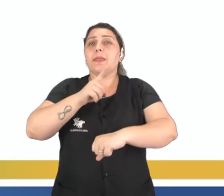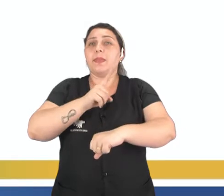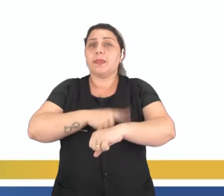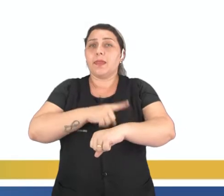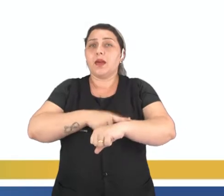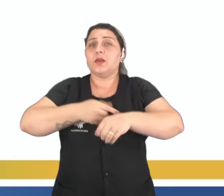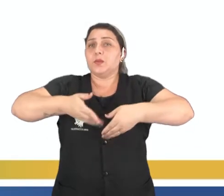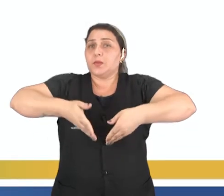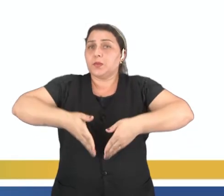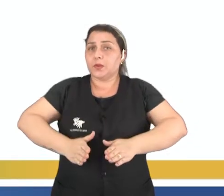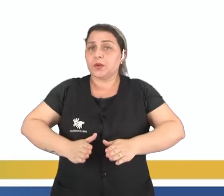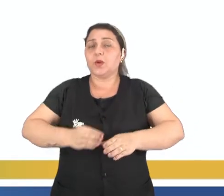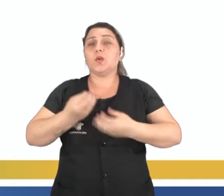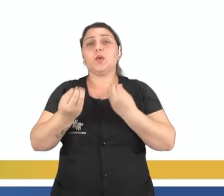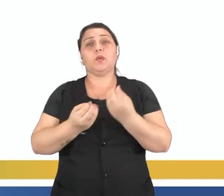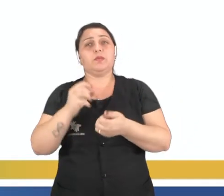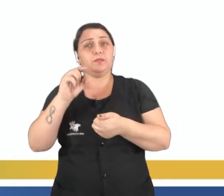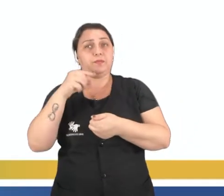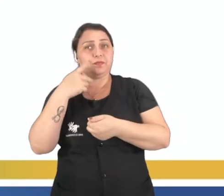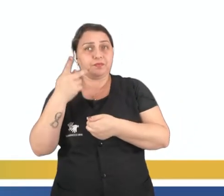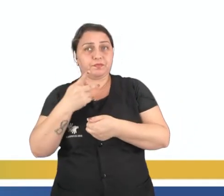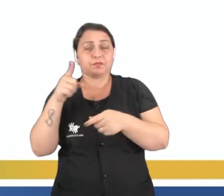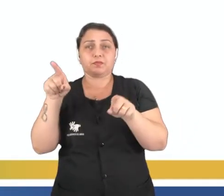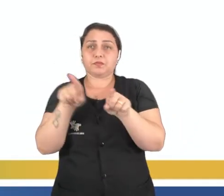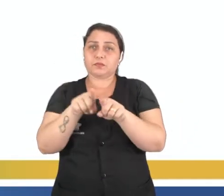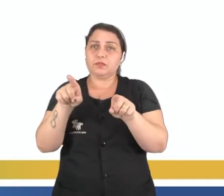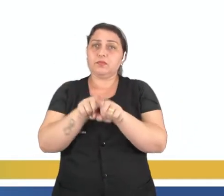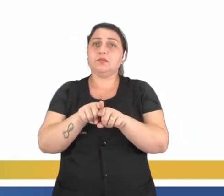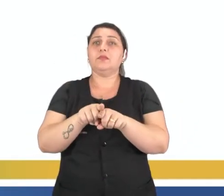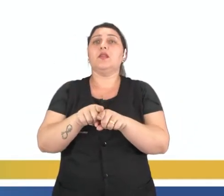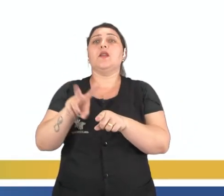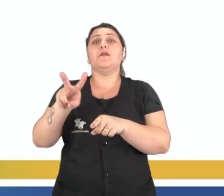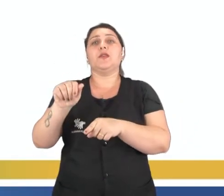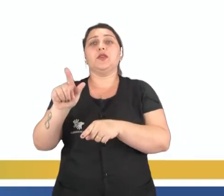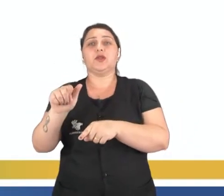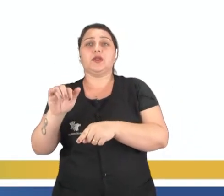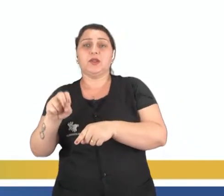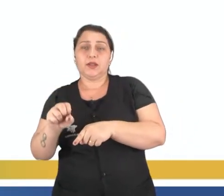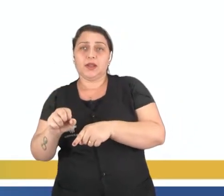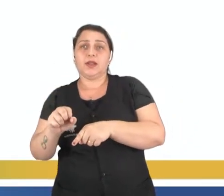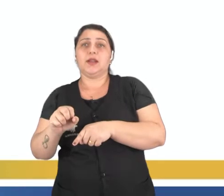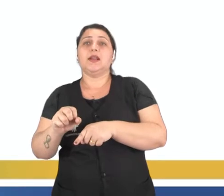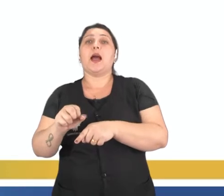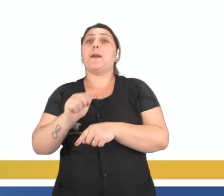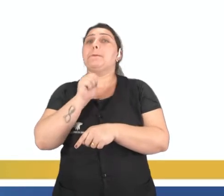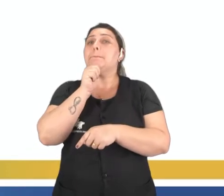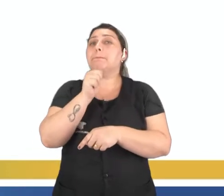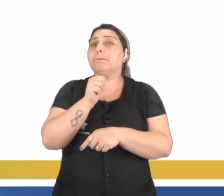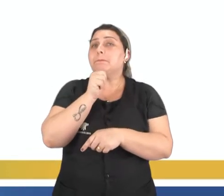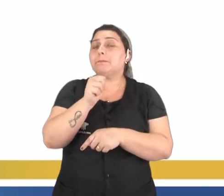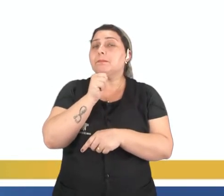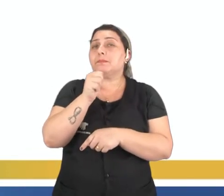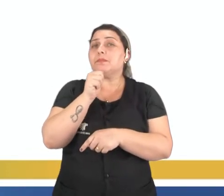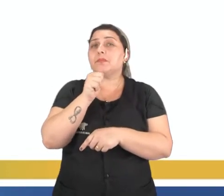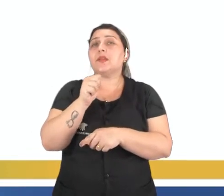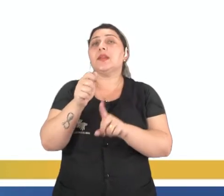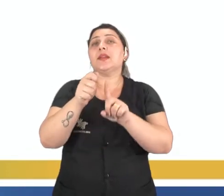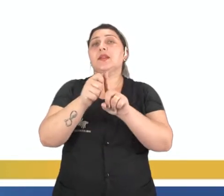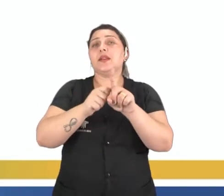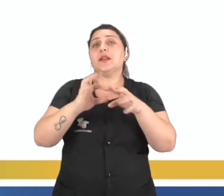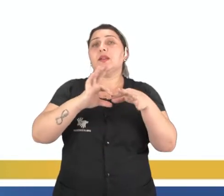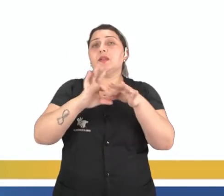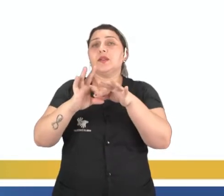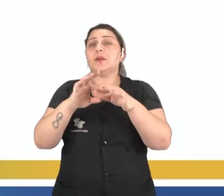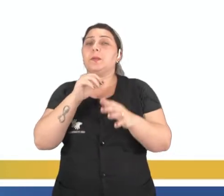do parto normal e como eu falei pra vocês, é também através da vagina onde vai sair a menstruação ao longo de cada